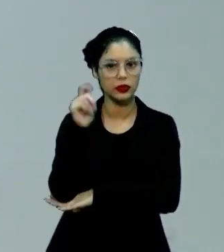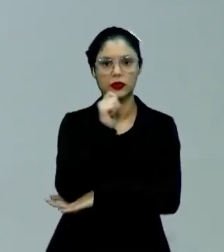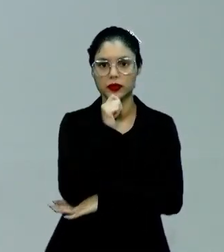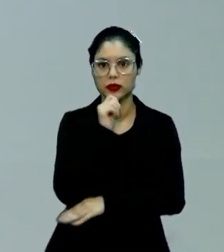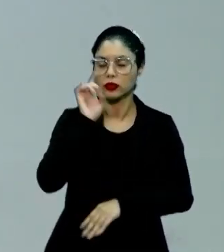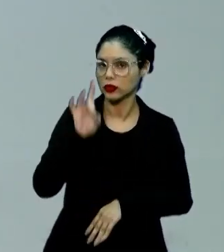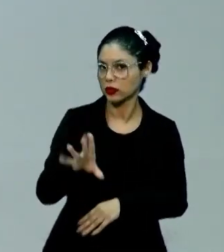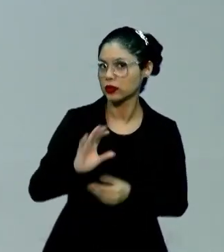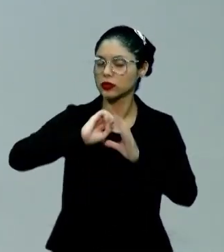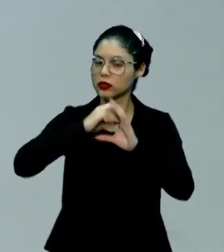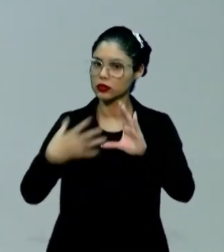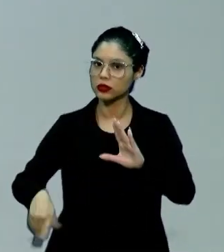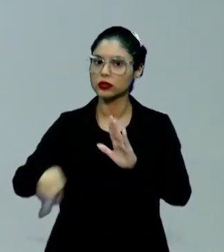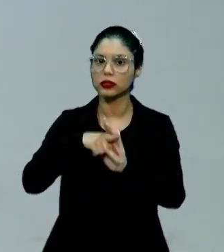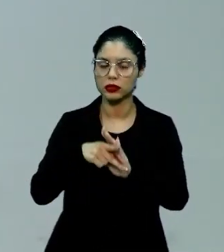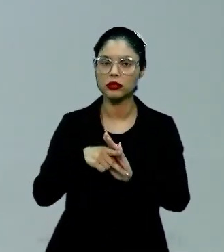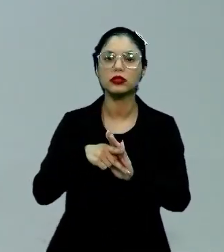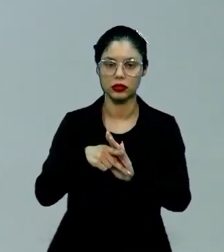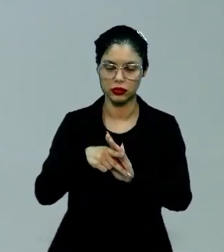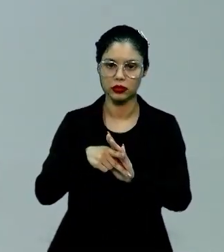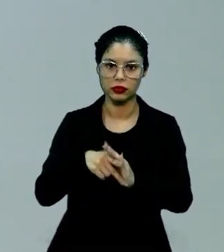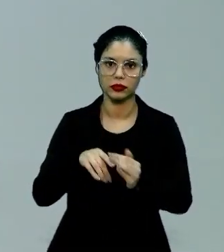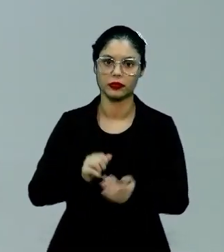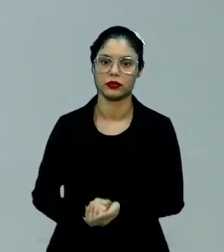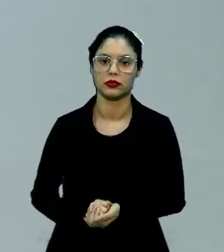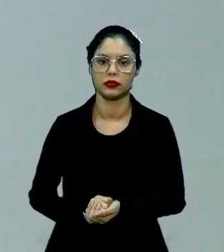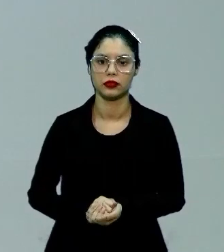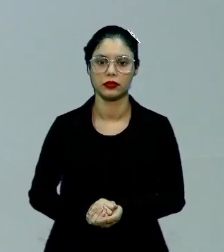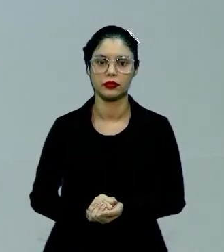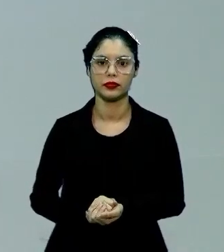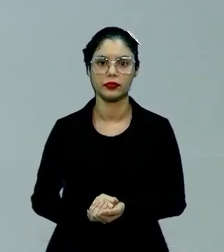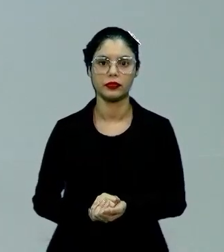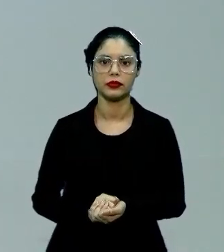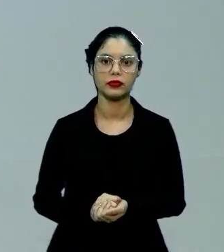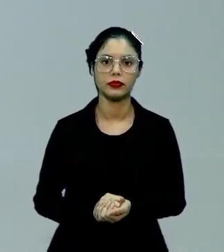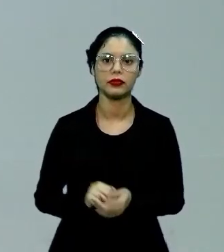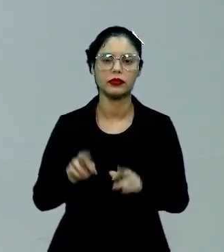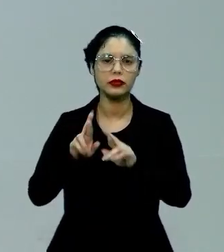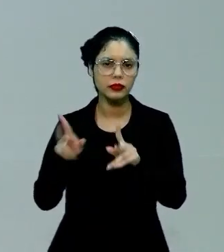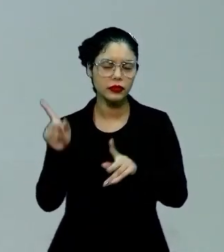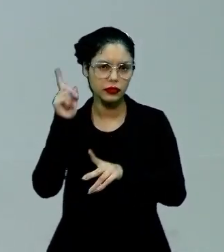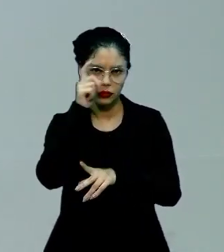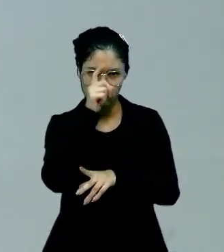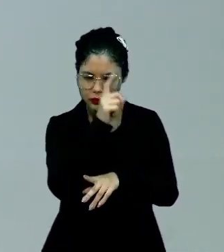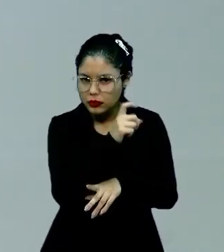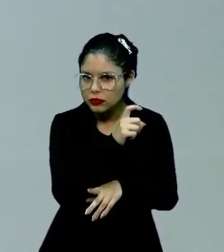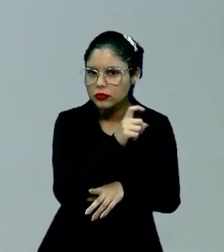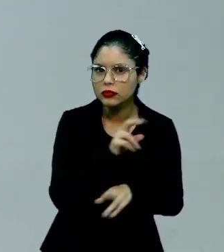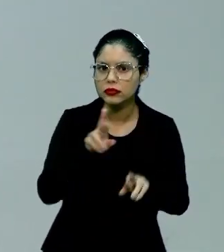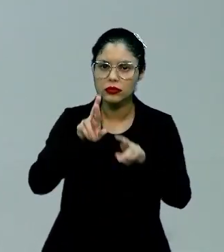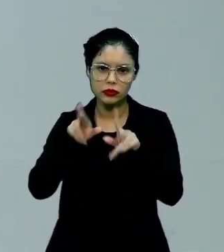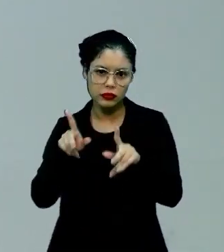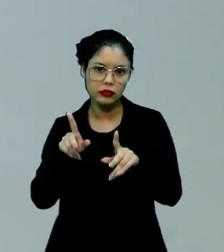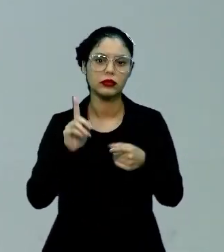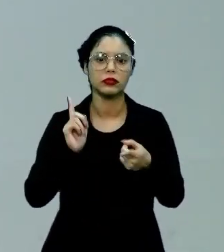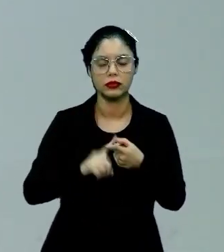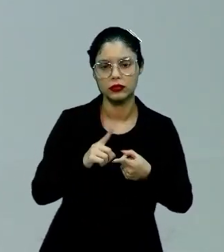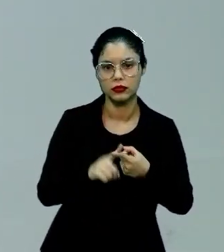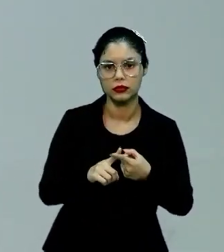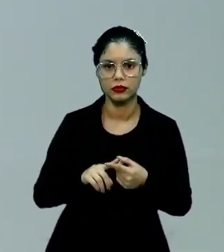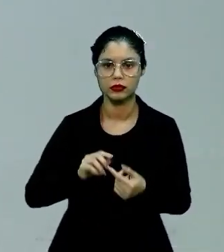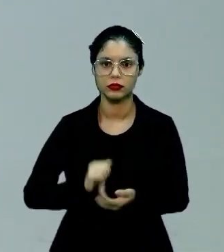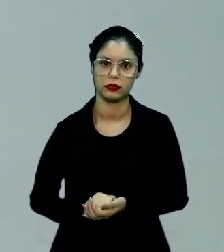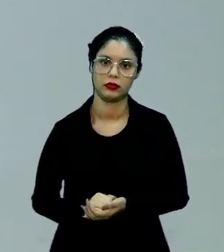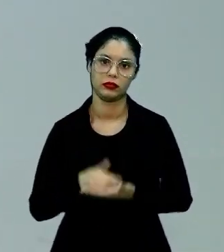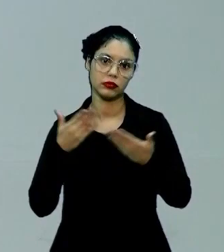só que com características específicas e bem difíceis, assim, de diferenciar, porque são sutis,